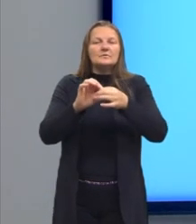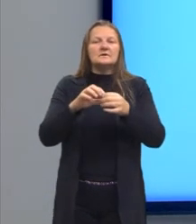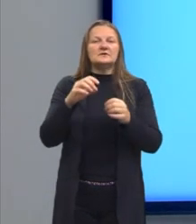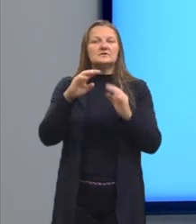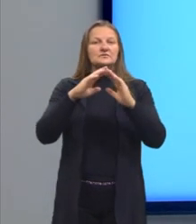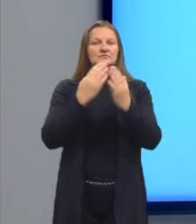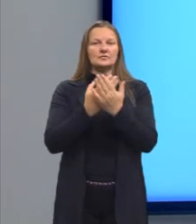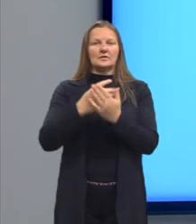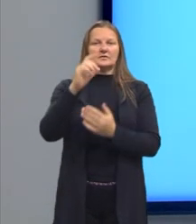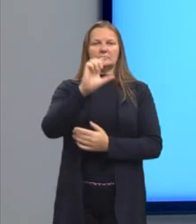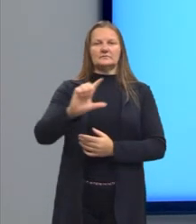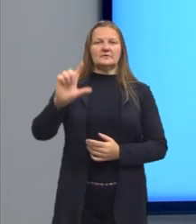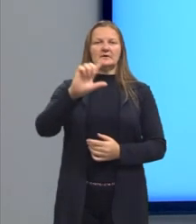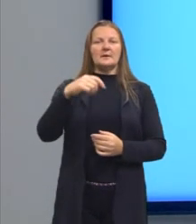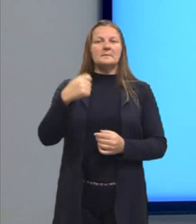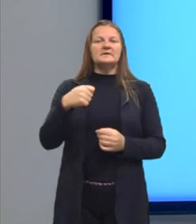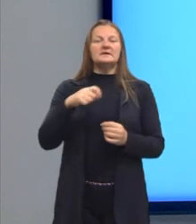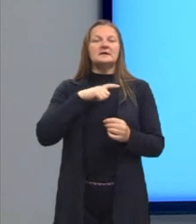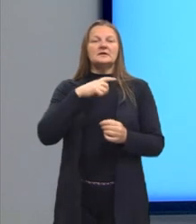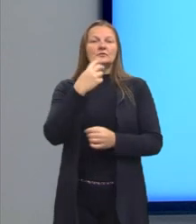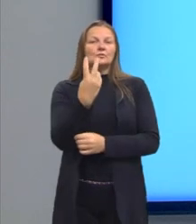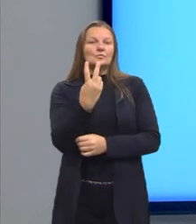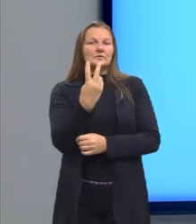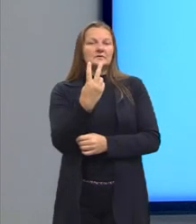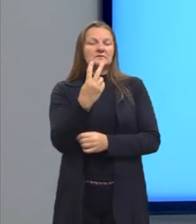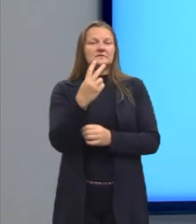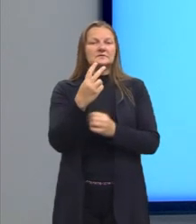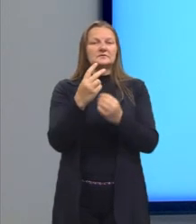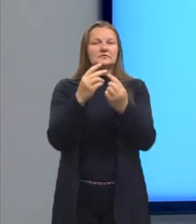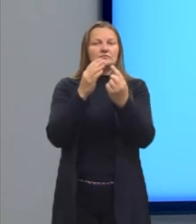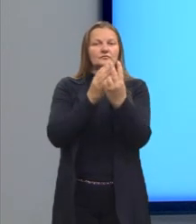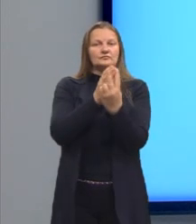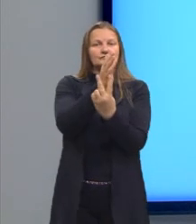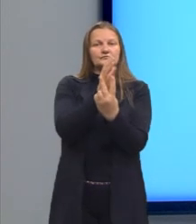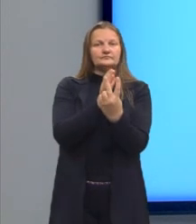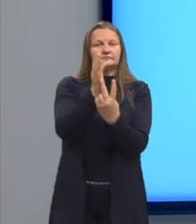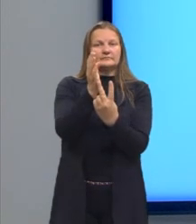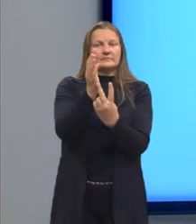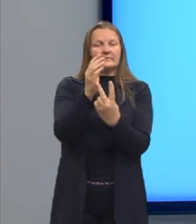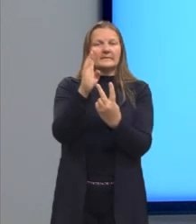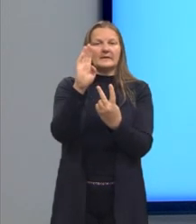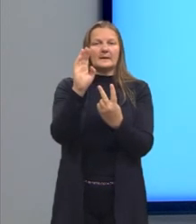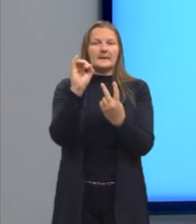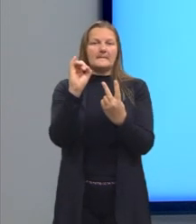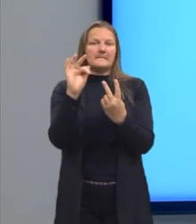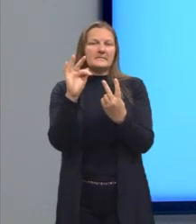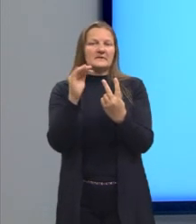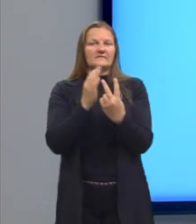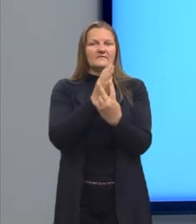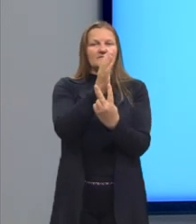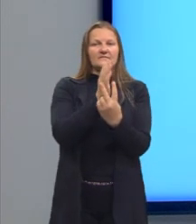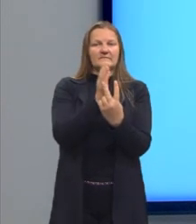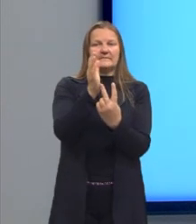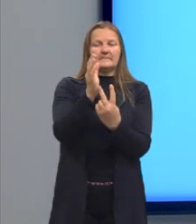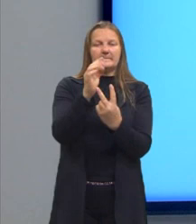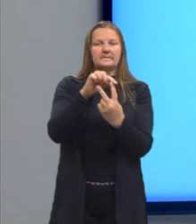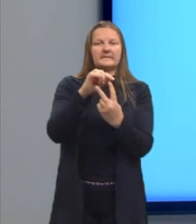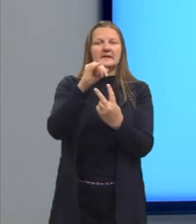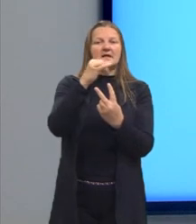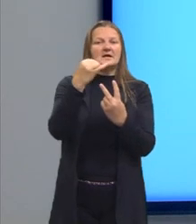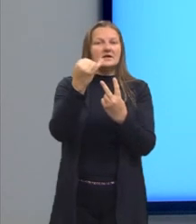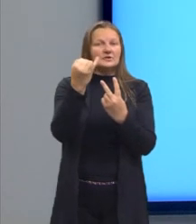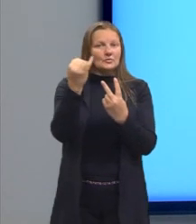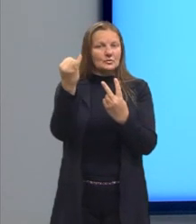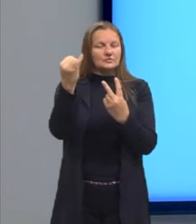escola literária, ela precisa ter duas faces, né? Ou seja, ela precisa ser bifrontal, precisa ter ideologia